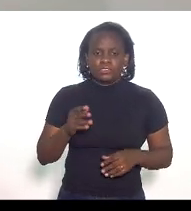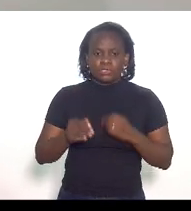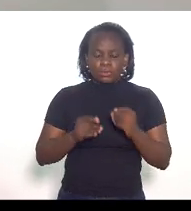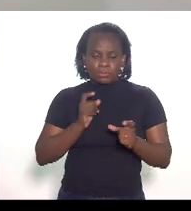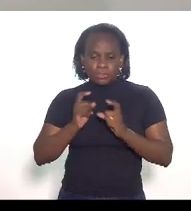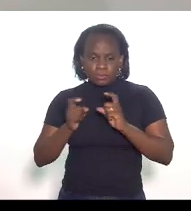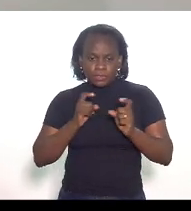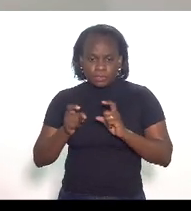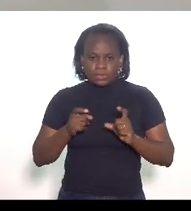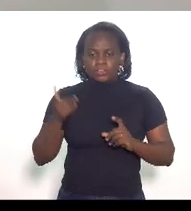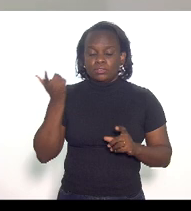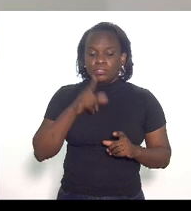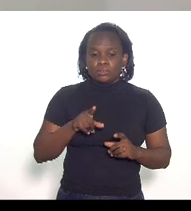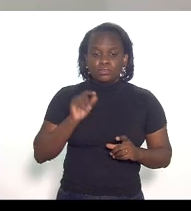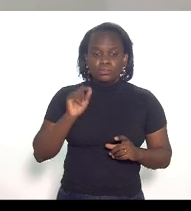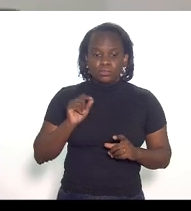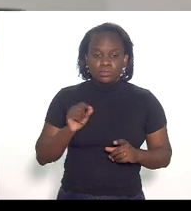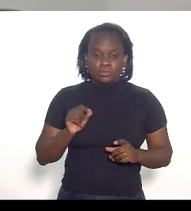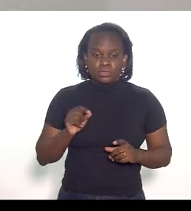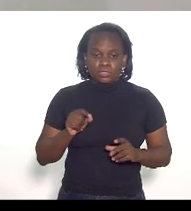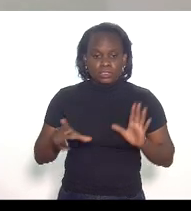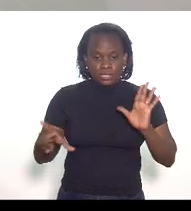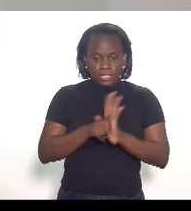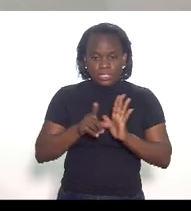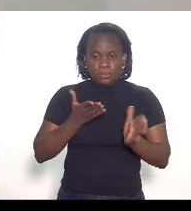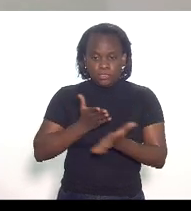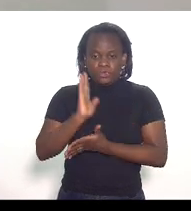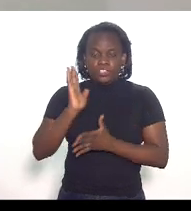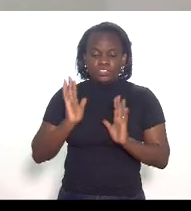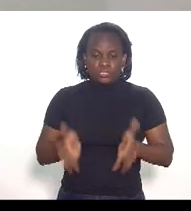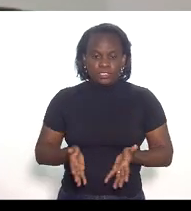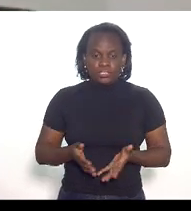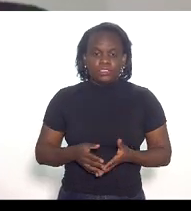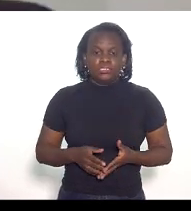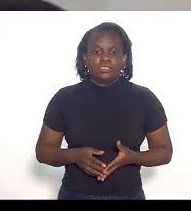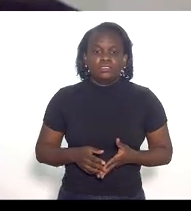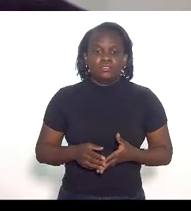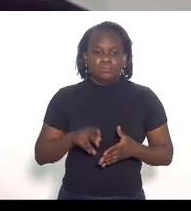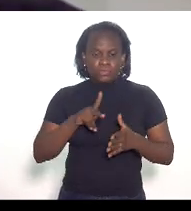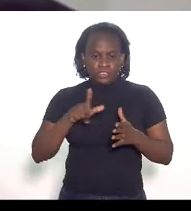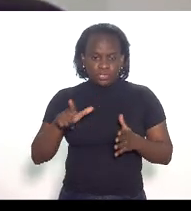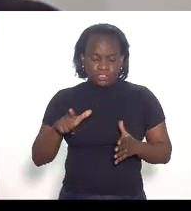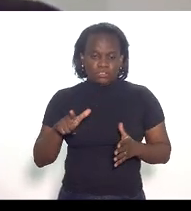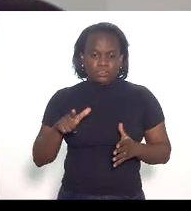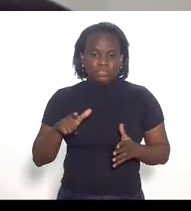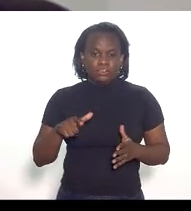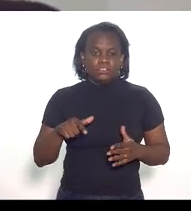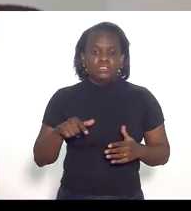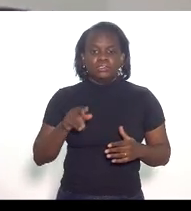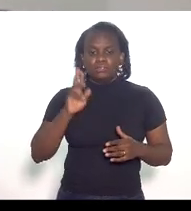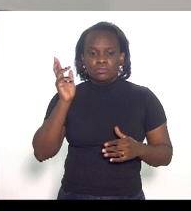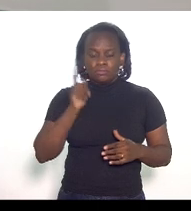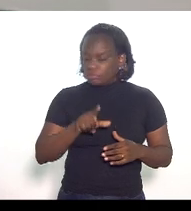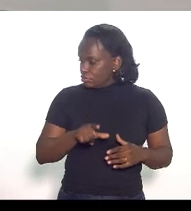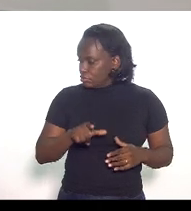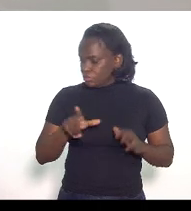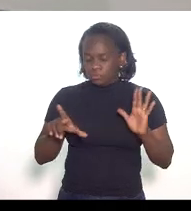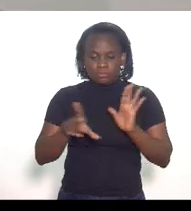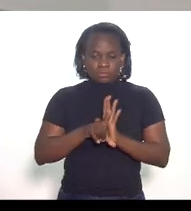discussão resultou na lei que foi aprovada lá no projeto de lei que exultou na lei